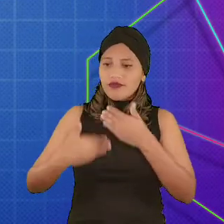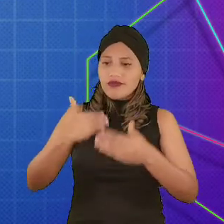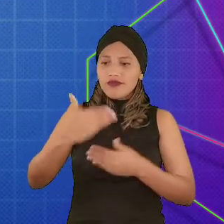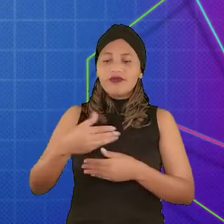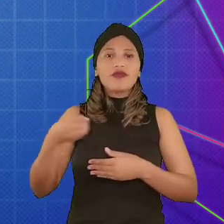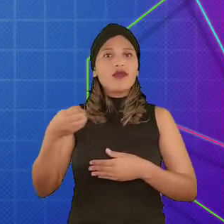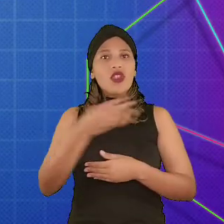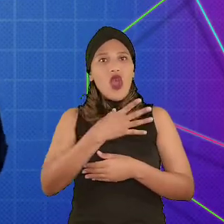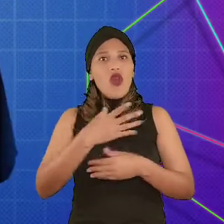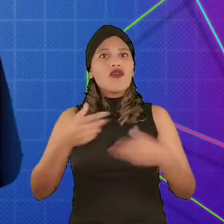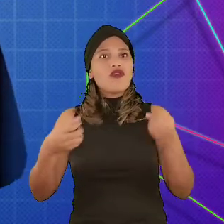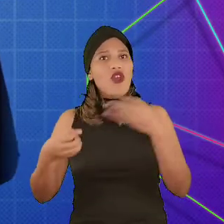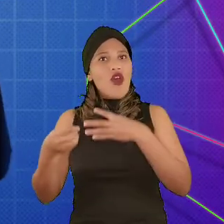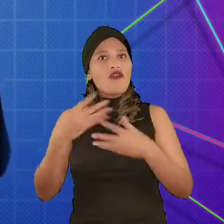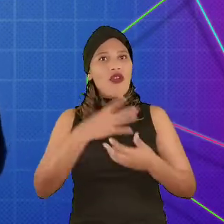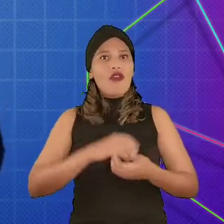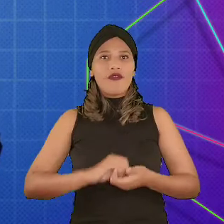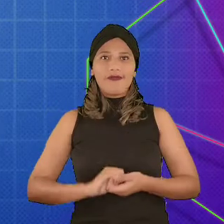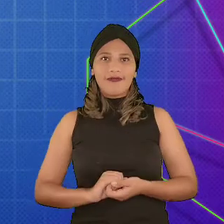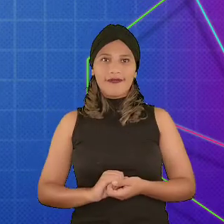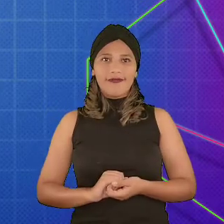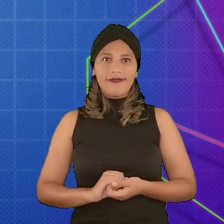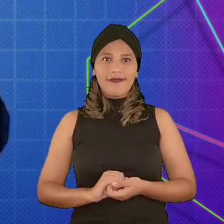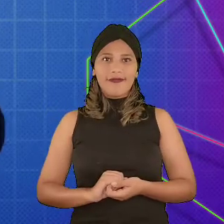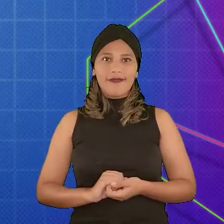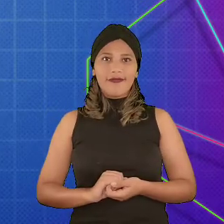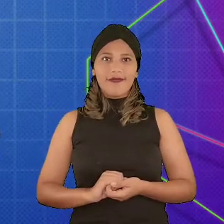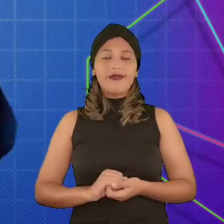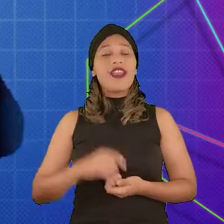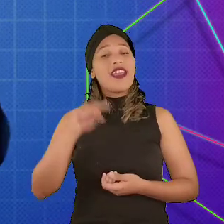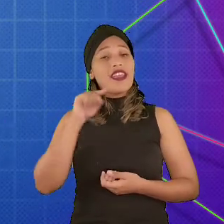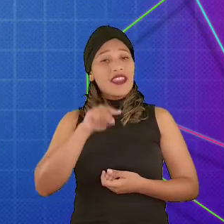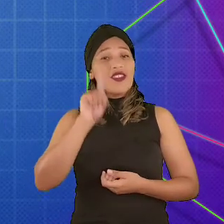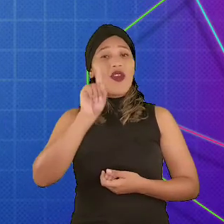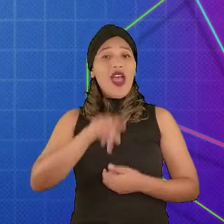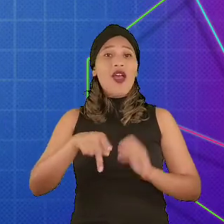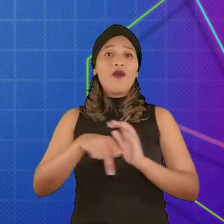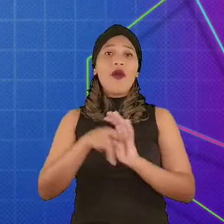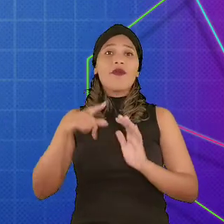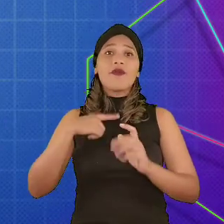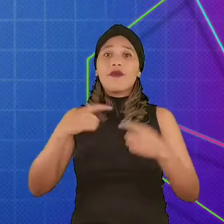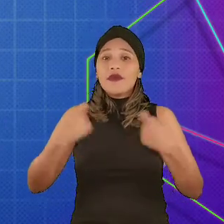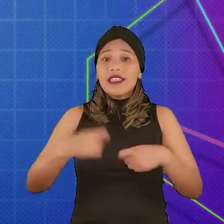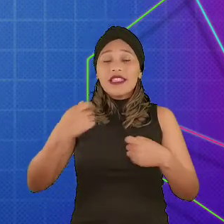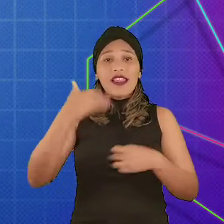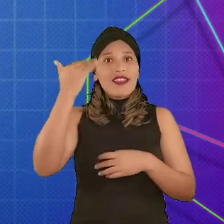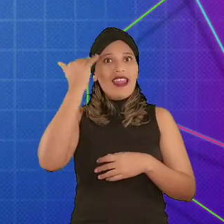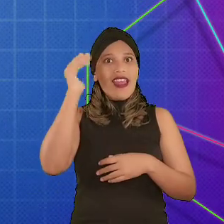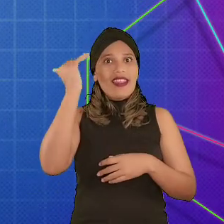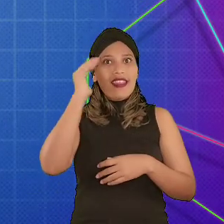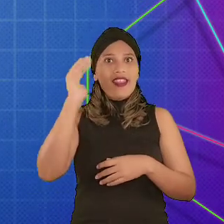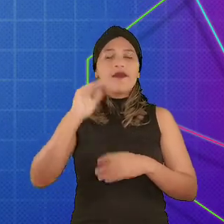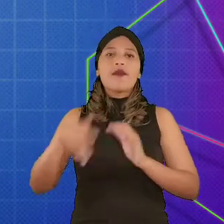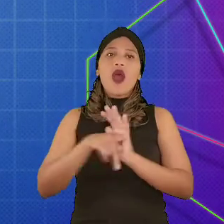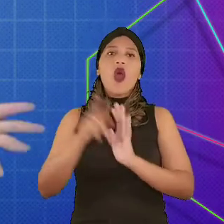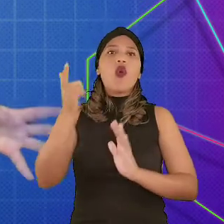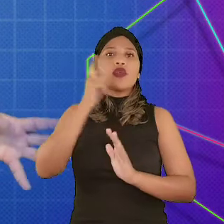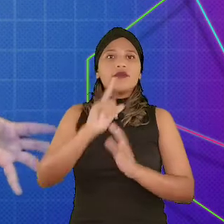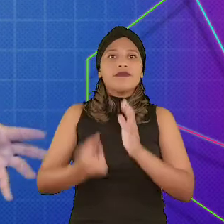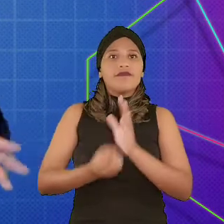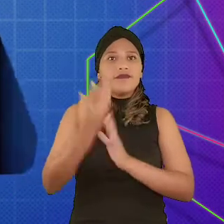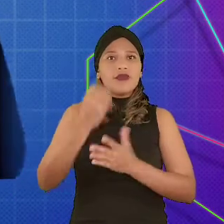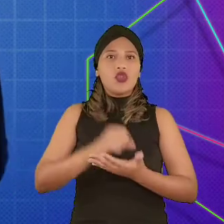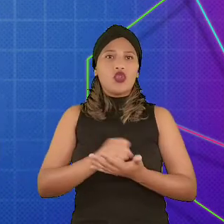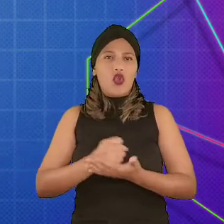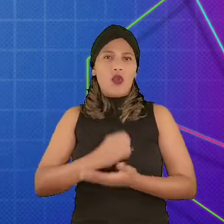e para aprender novas habilidades. E isso é algo que a gente deve levar em consideração para fazer jogos. Porque, por